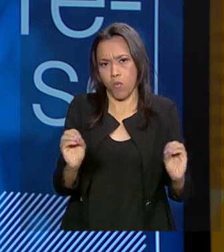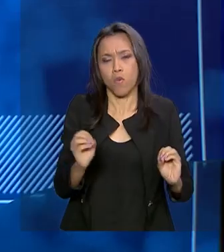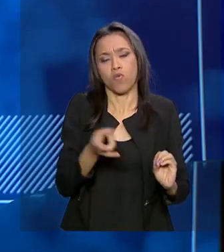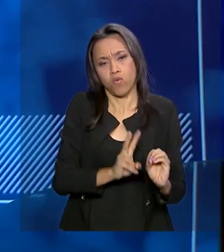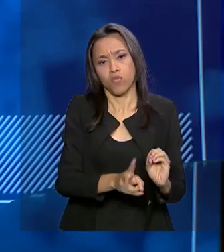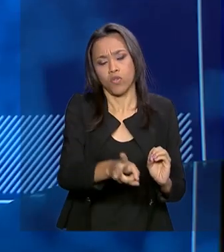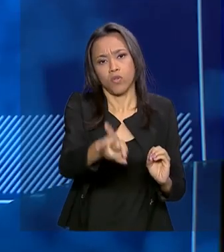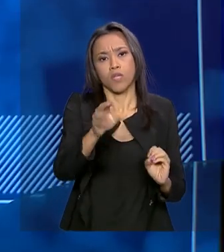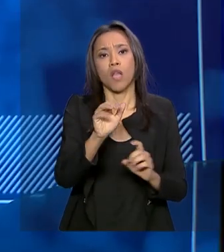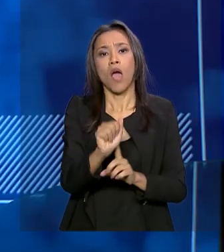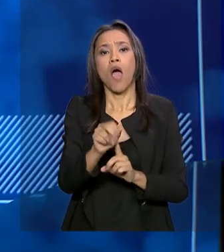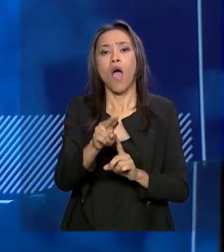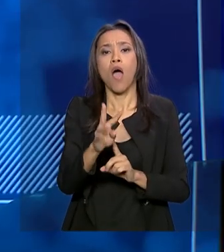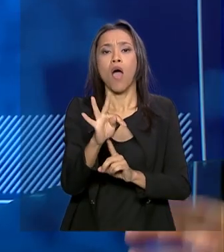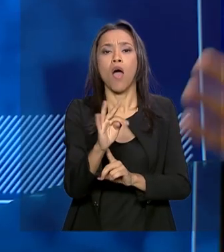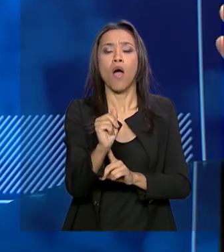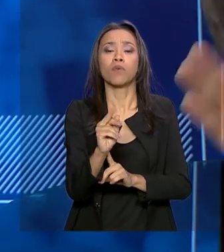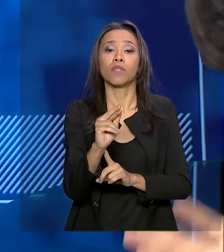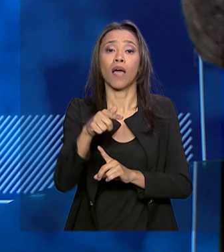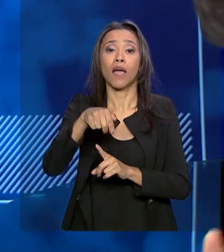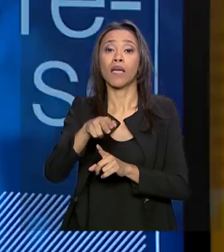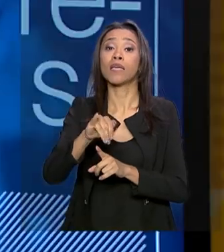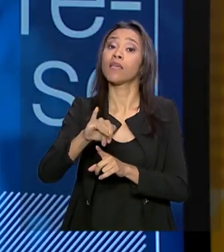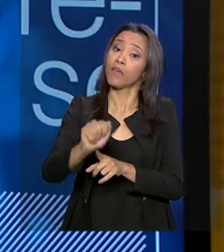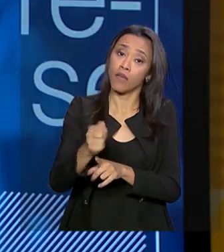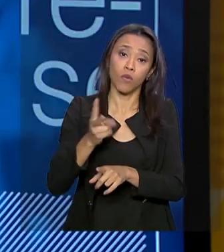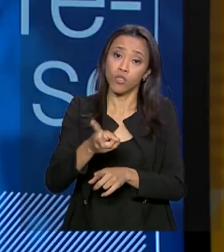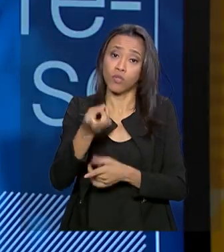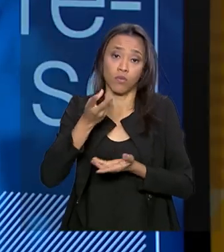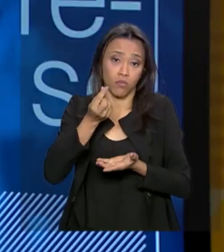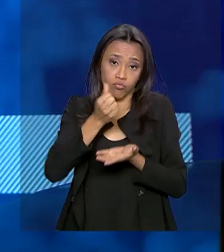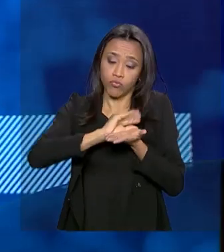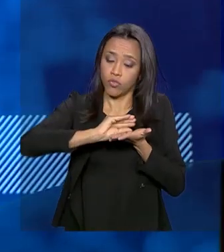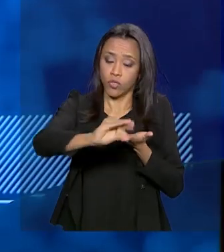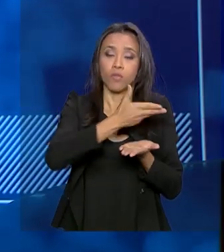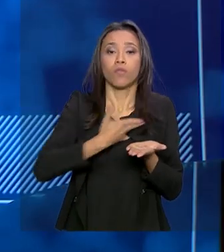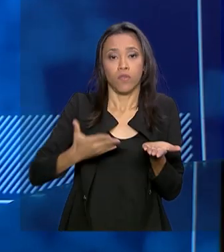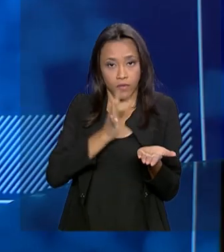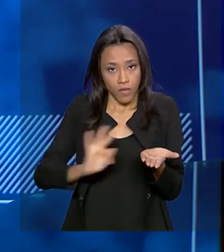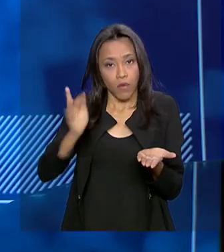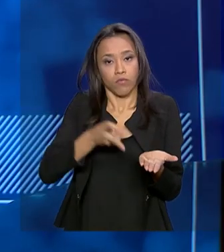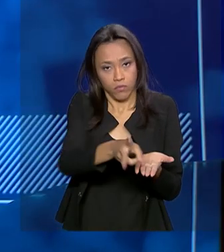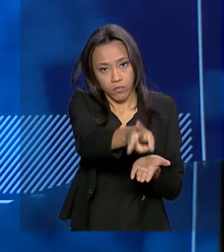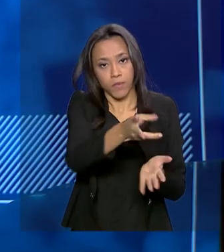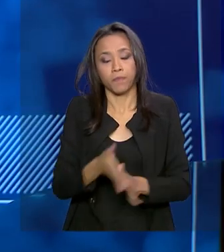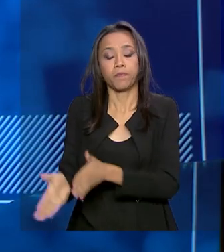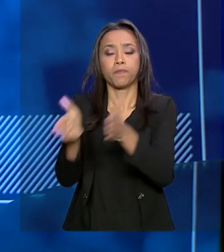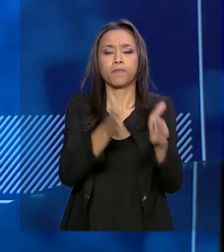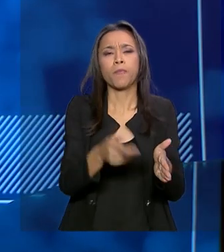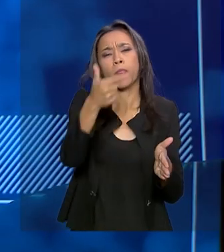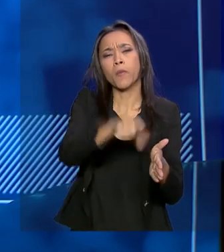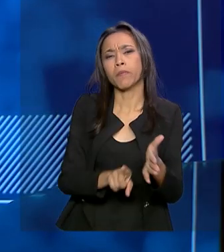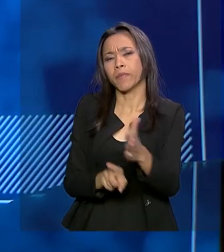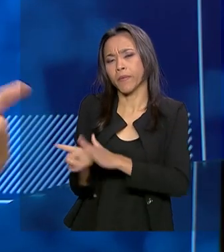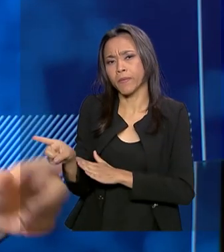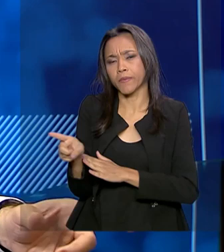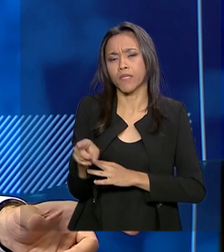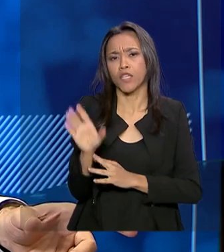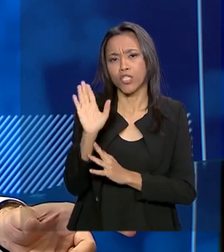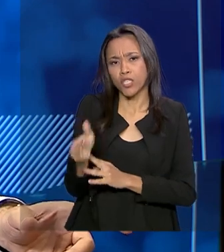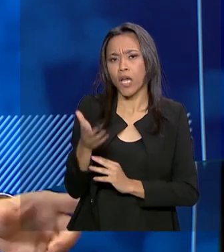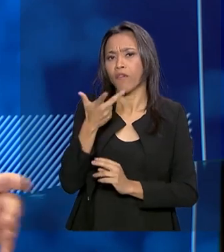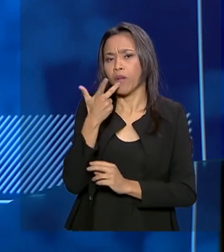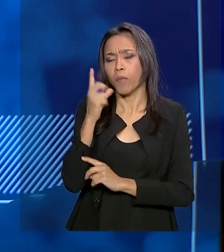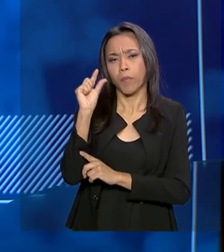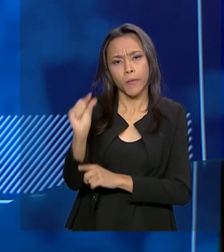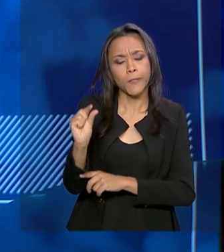E continuarão recebendo recursos do Orçamento Geral da União. Perfeito. Isso que eu também ia perguntar para o senhor, a gente já falou um